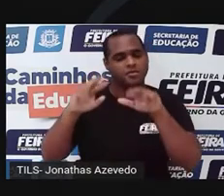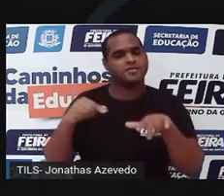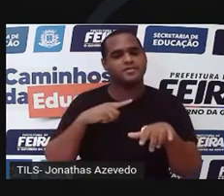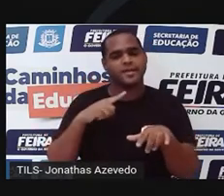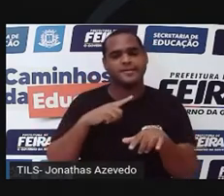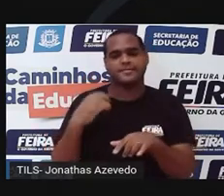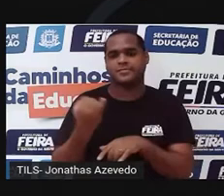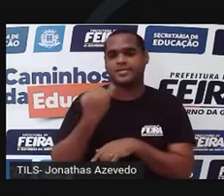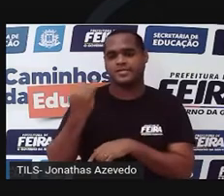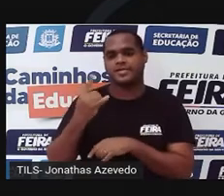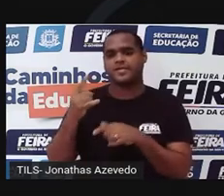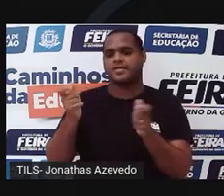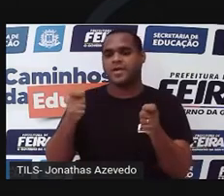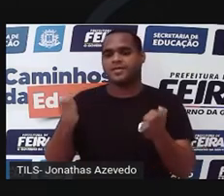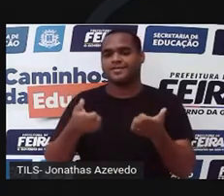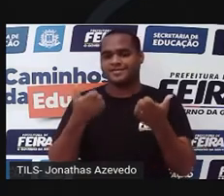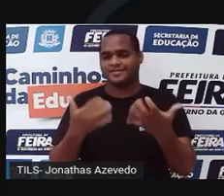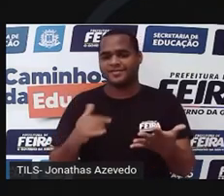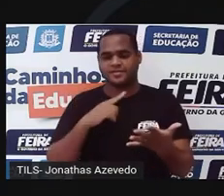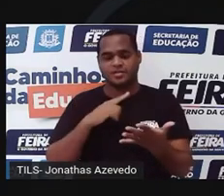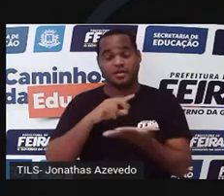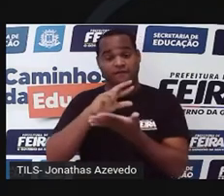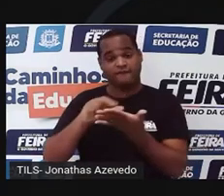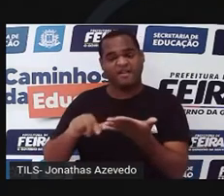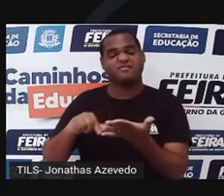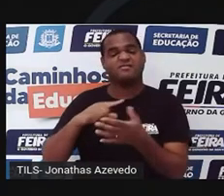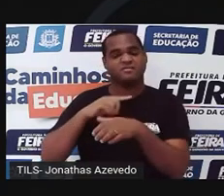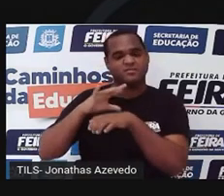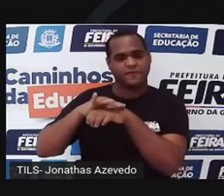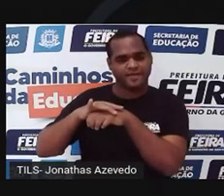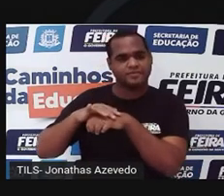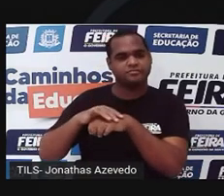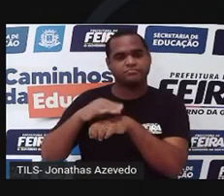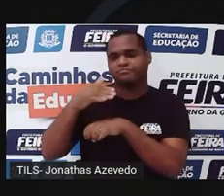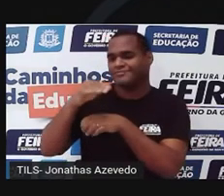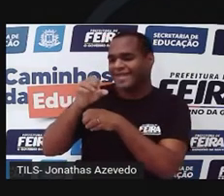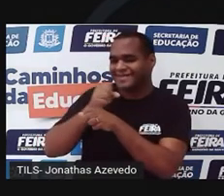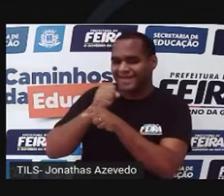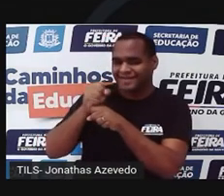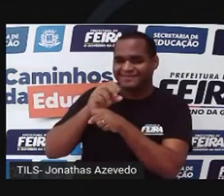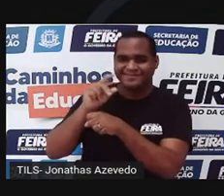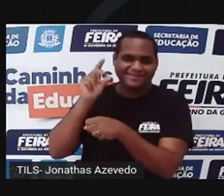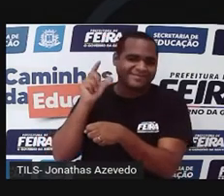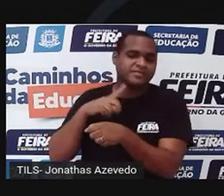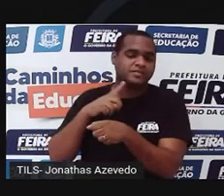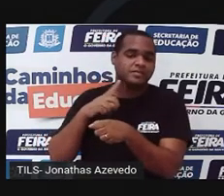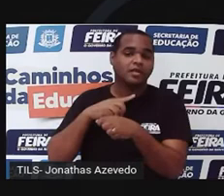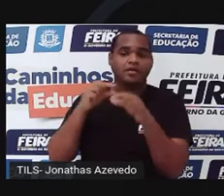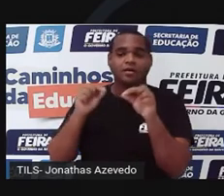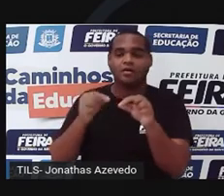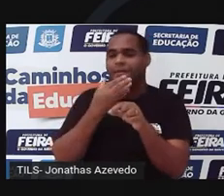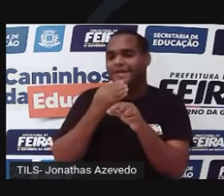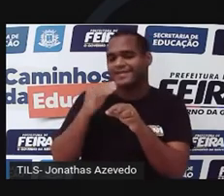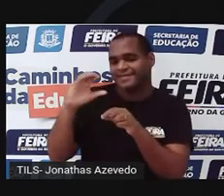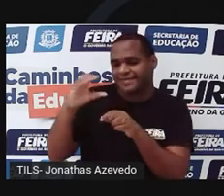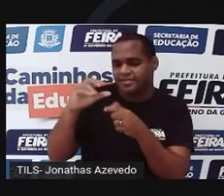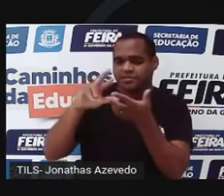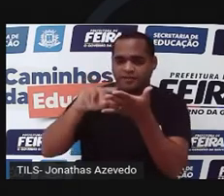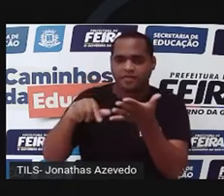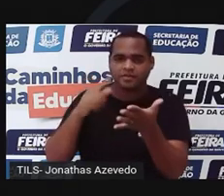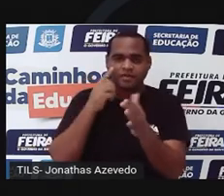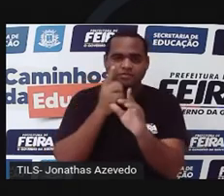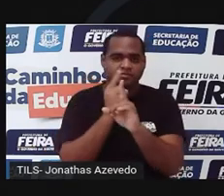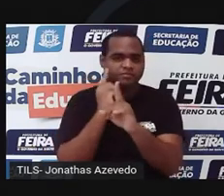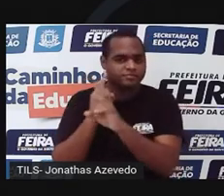expectativa de cura rápida para muitas enfermidades. Nos últimos dez anos, os cientistas chegaram ao diagnóstico e